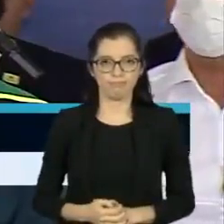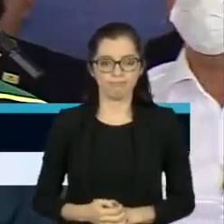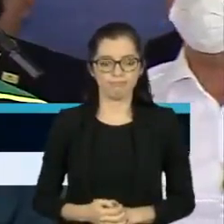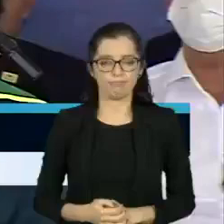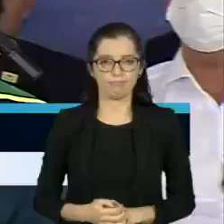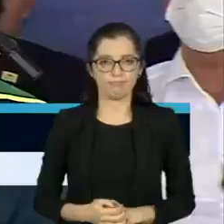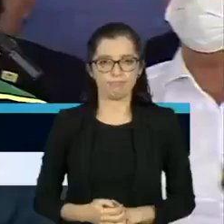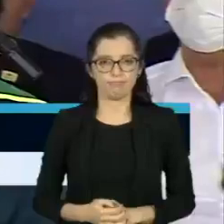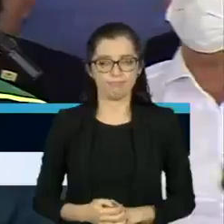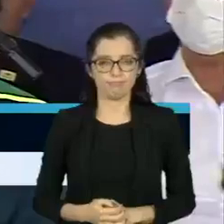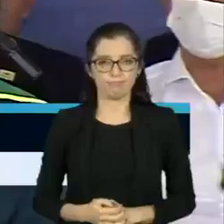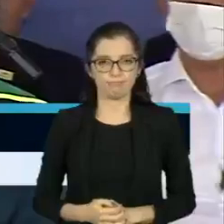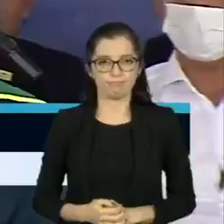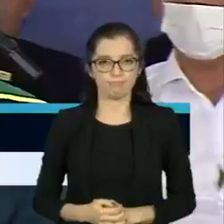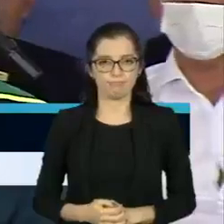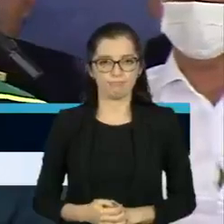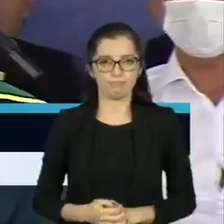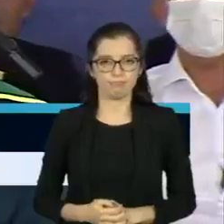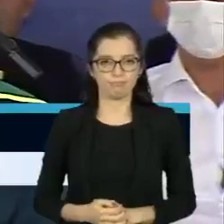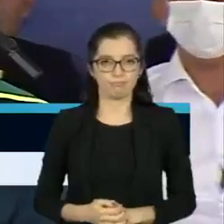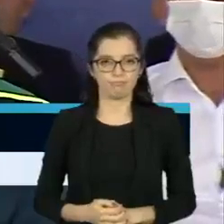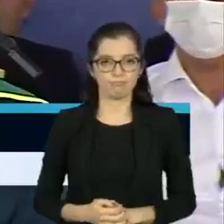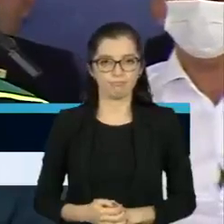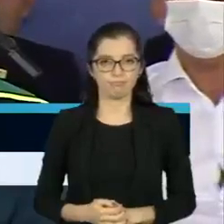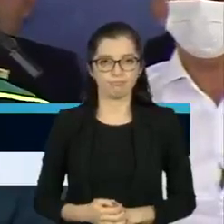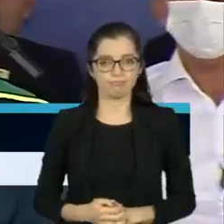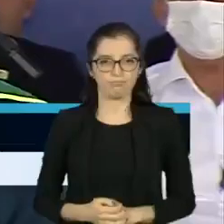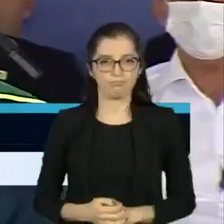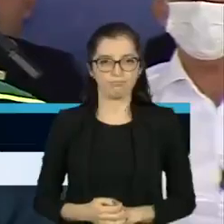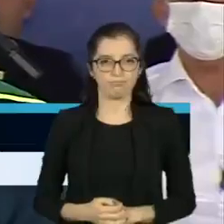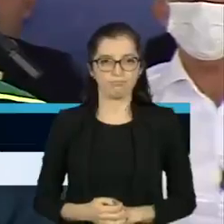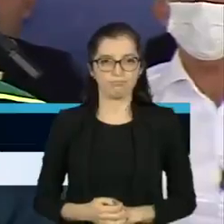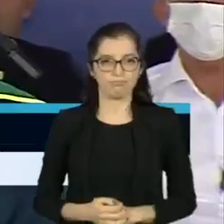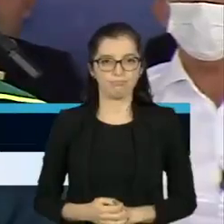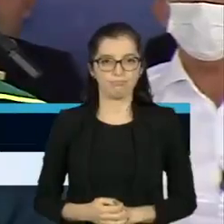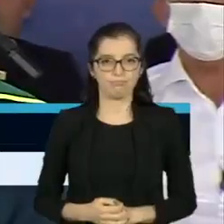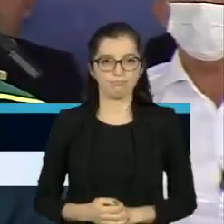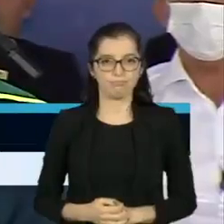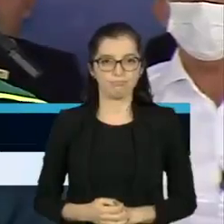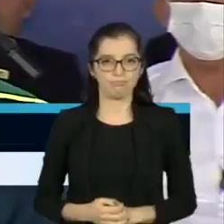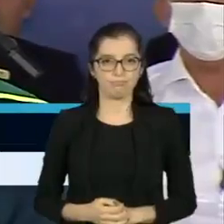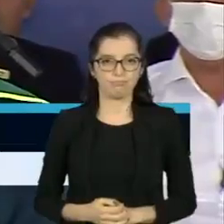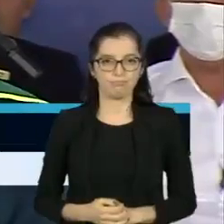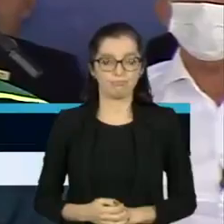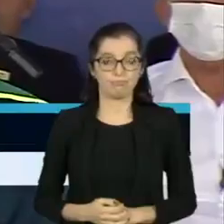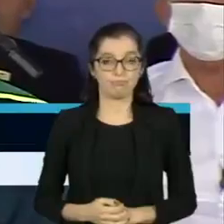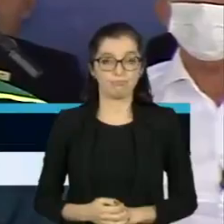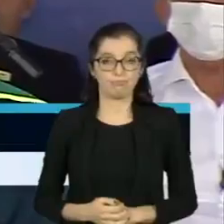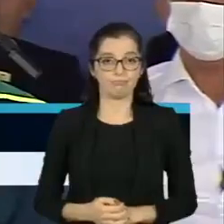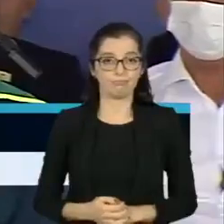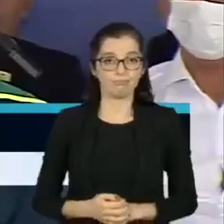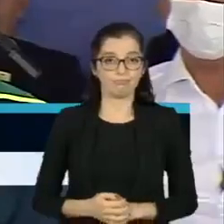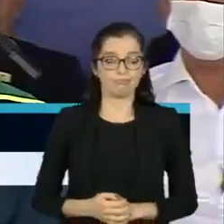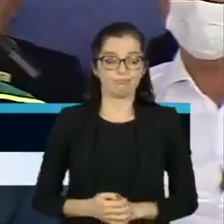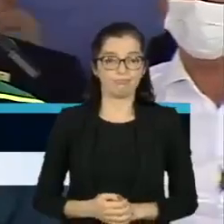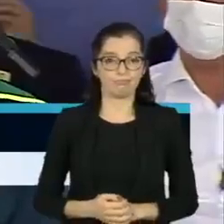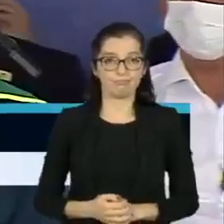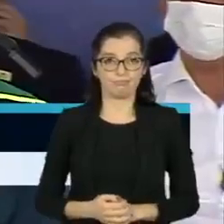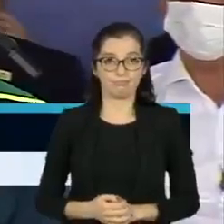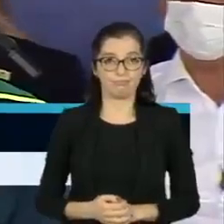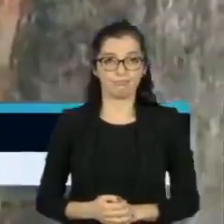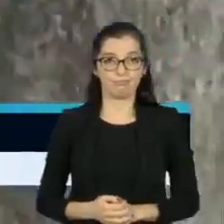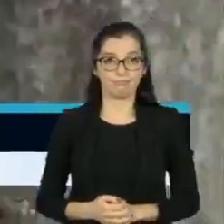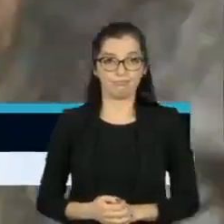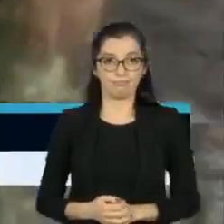votação, já acordado, conversado com os presidentes da Câmara e do Senado, e vai passar pelo parlamento,